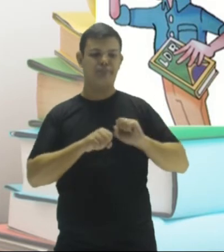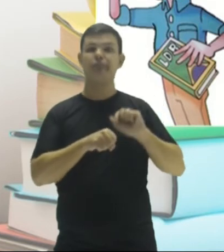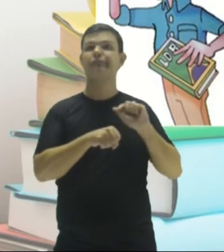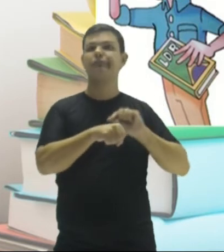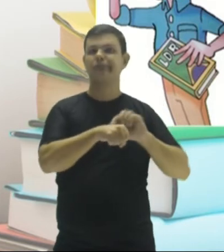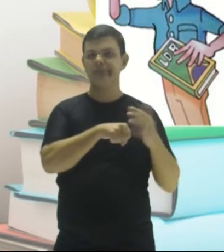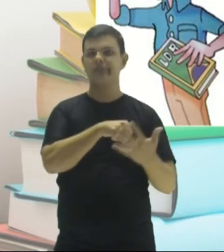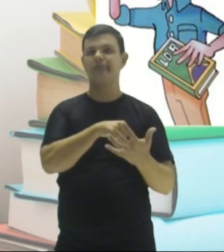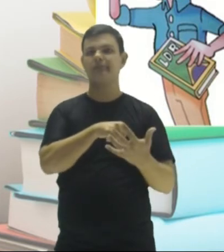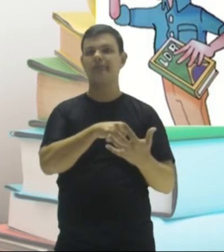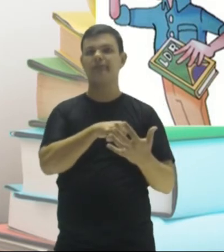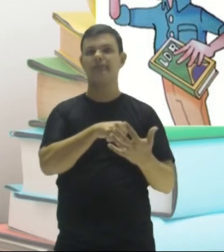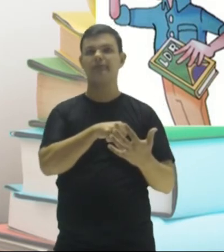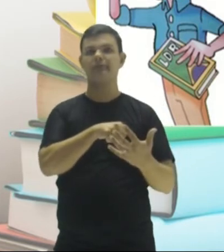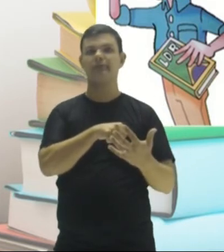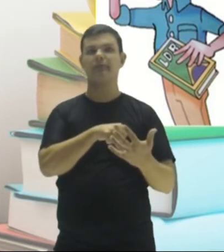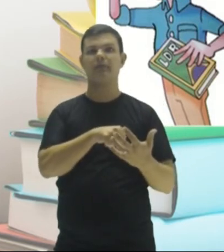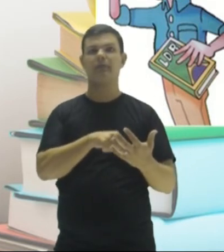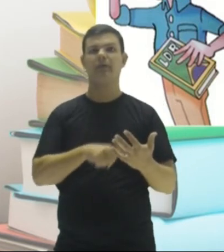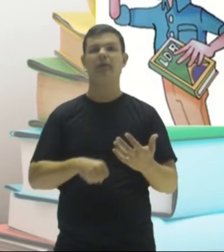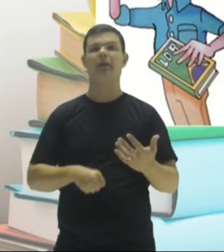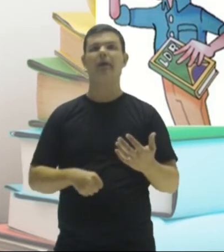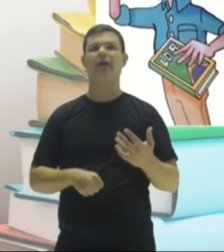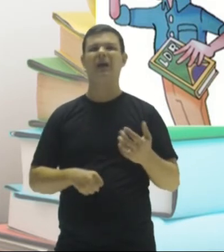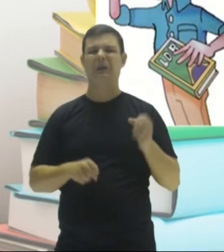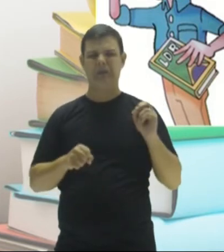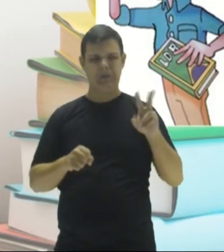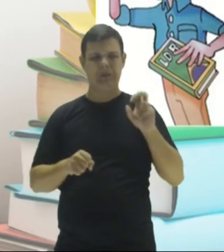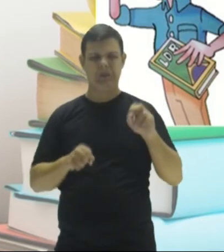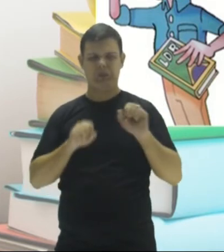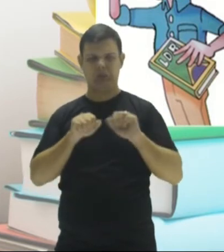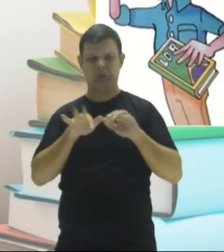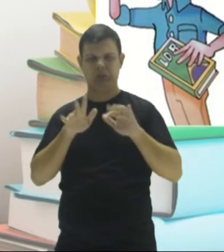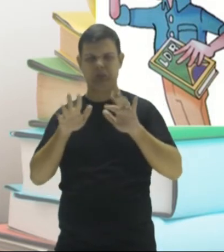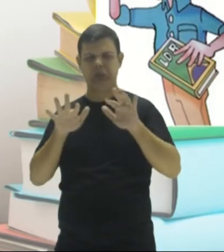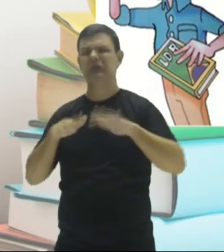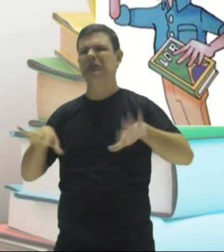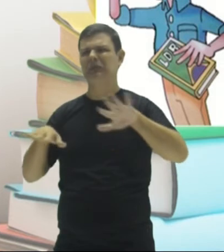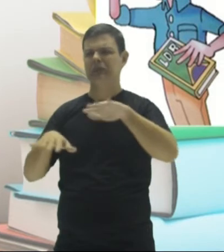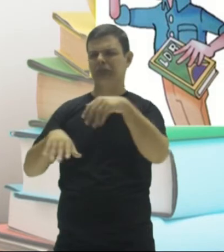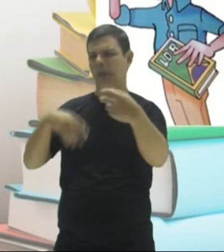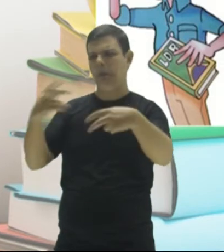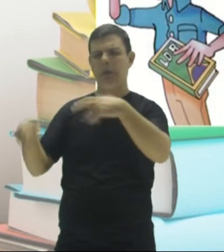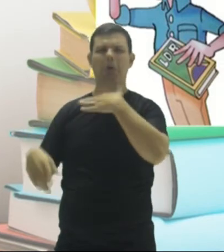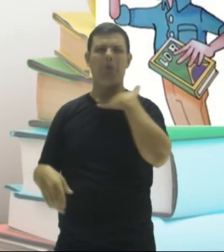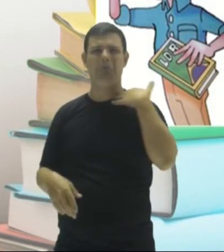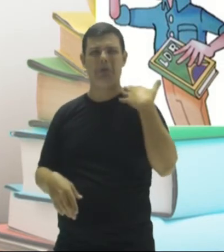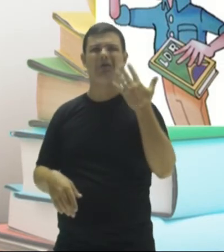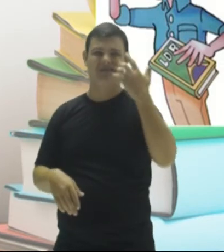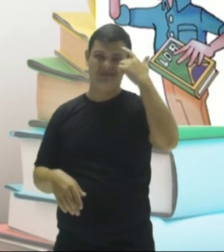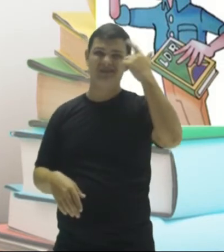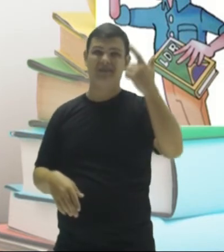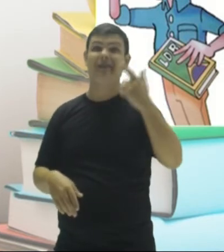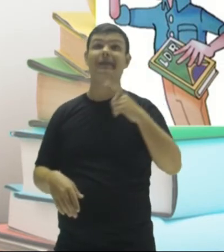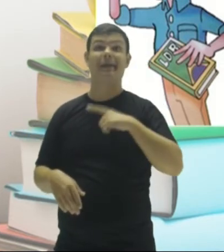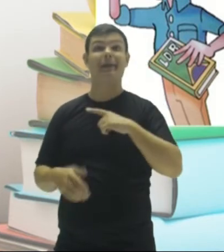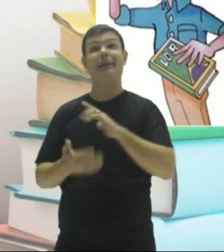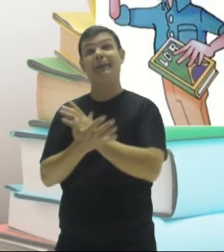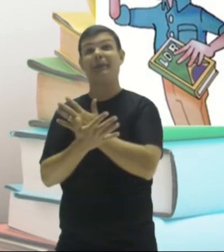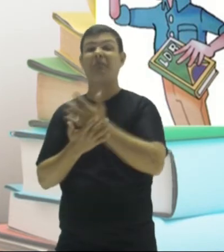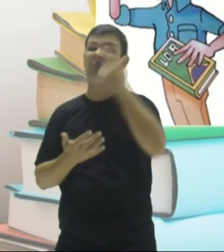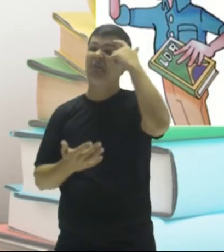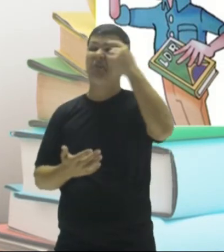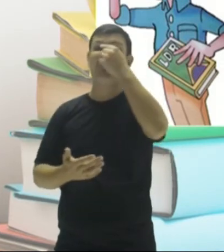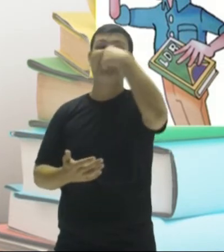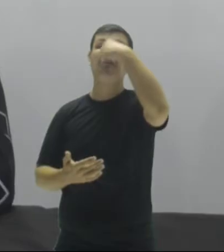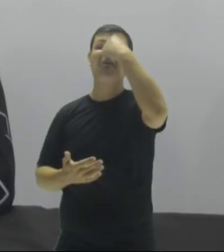-19, tá? Esse vírus aí que está matando aí milhares de pessoas. Ainda tem gente aí que diz que é uma